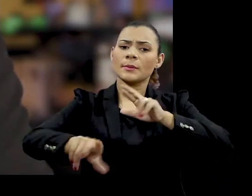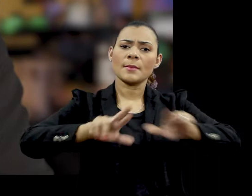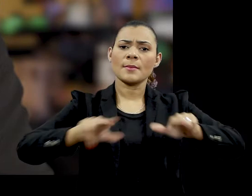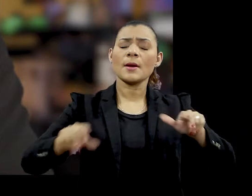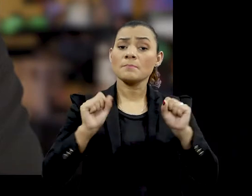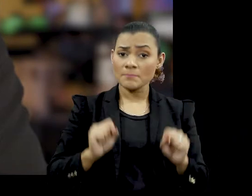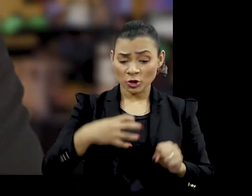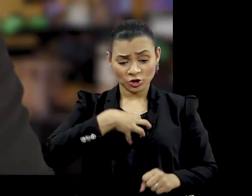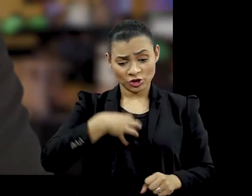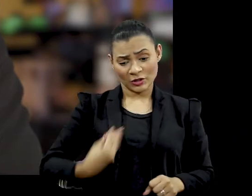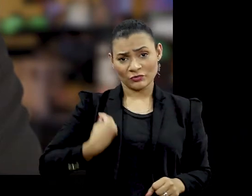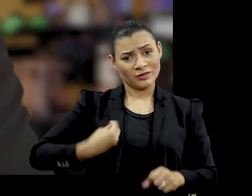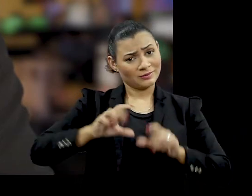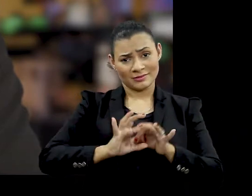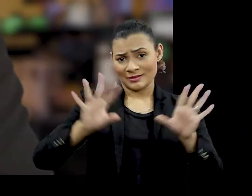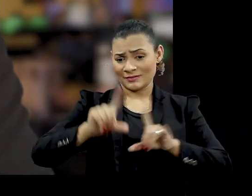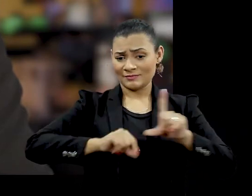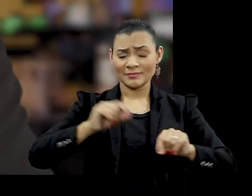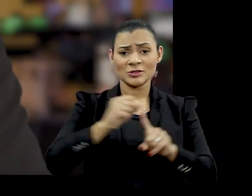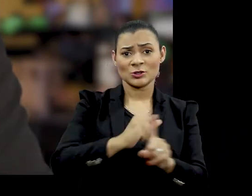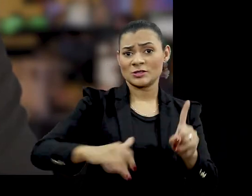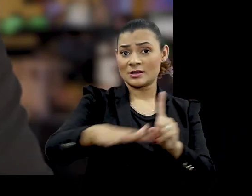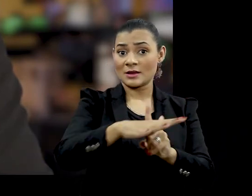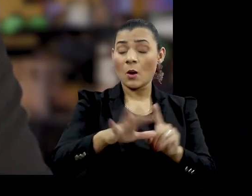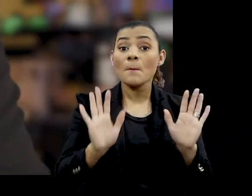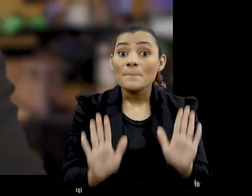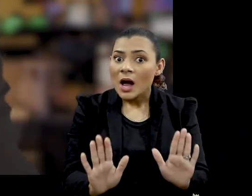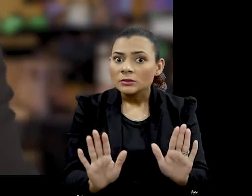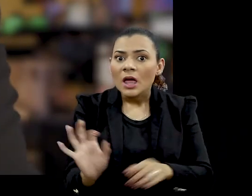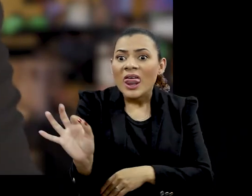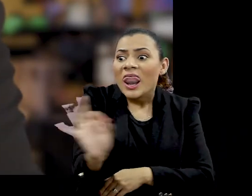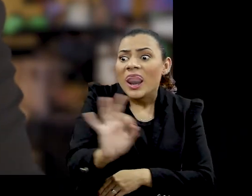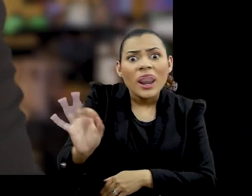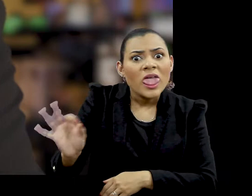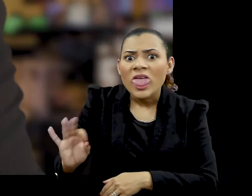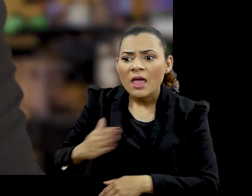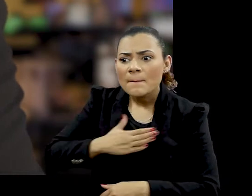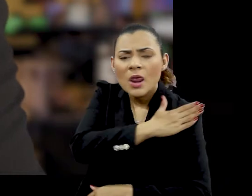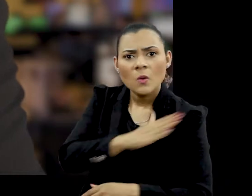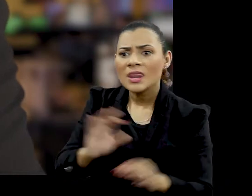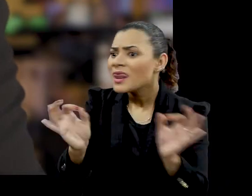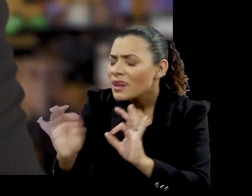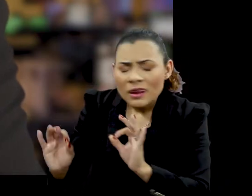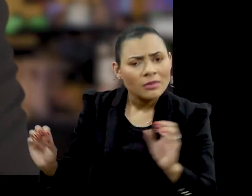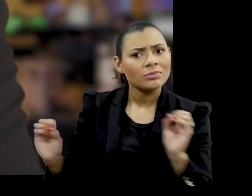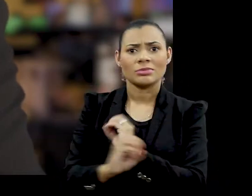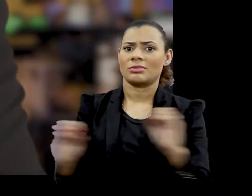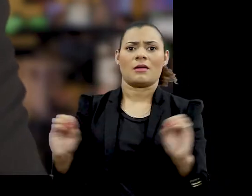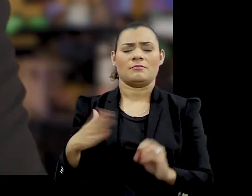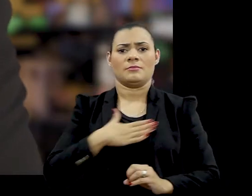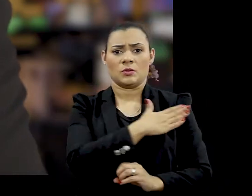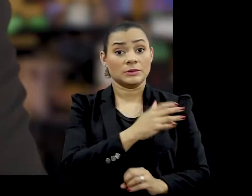Que todo mundo pode ter o seu estilo de vida Dentro da sociedade E ninguém pode ser discriminado por isso